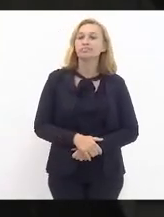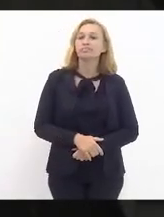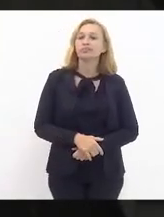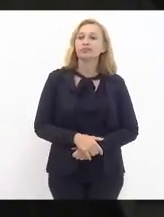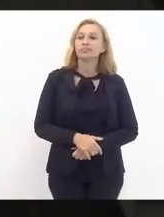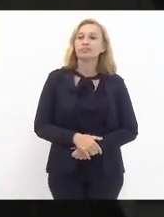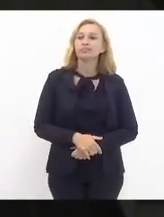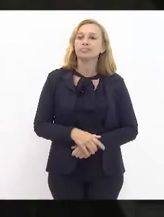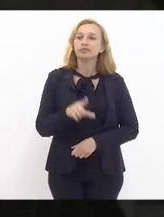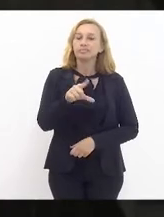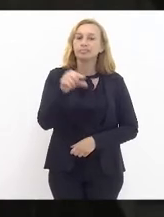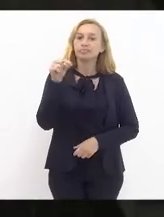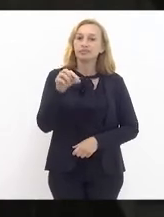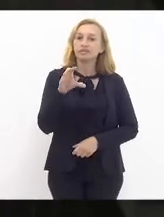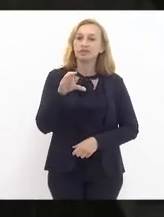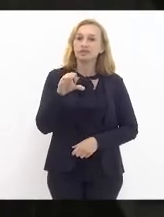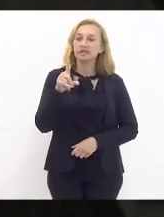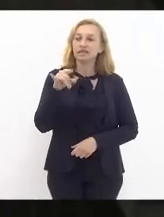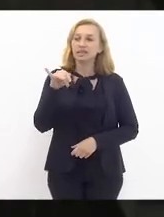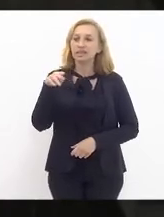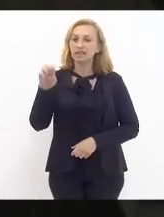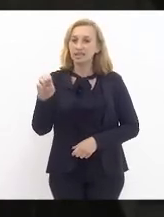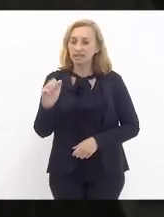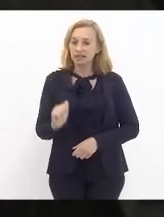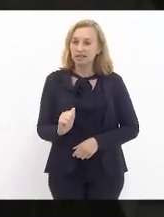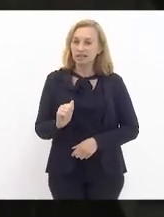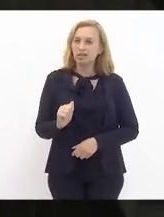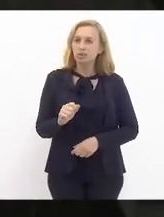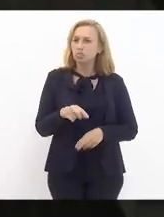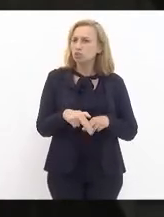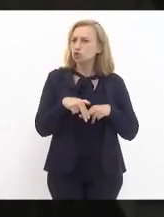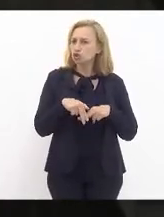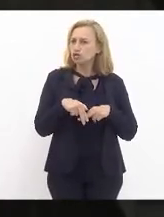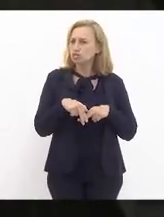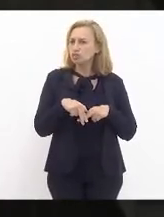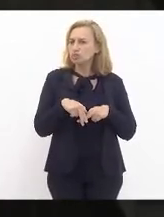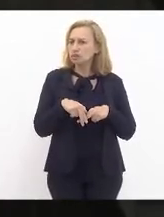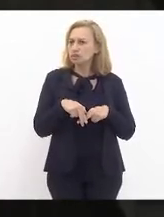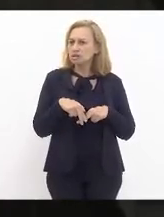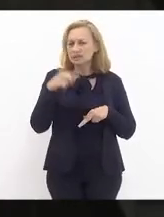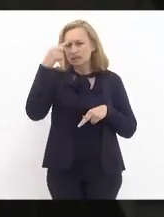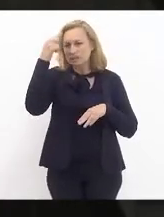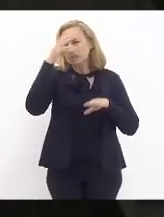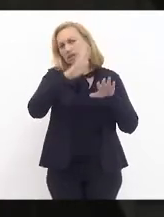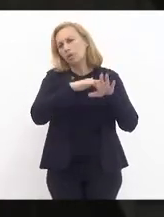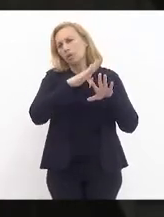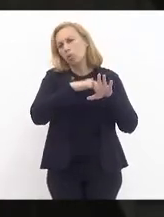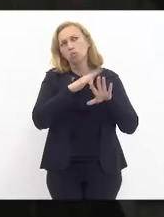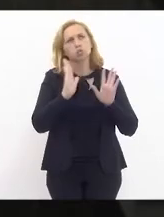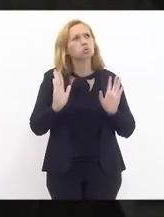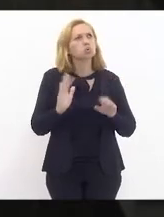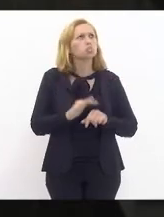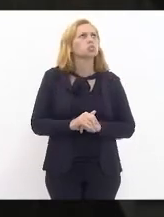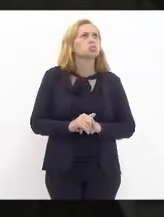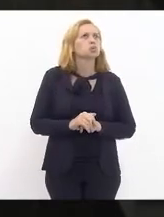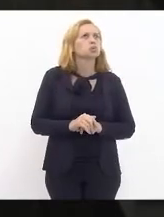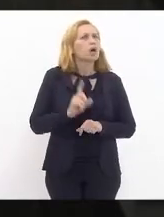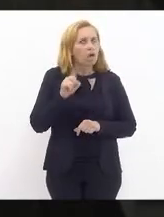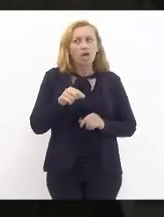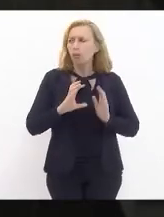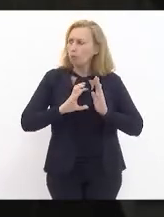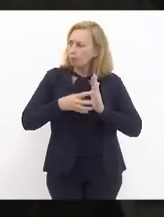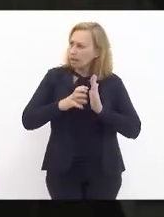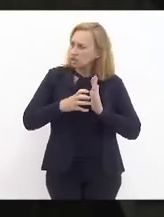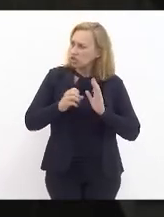escolhi o cidadania por motivos ideológicos, é um